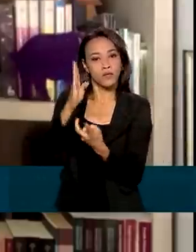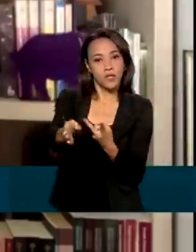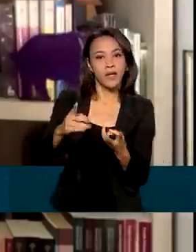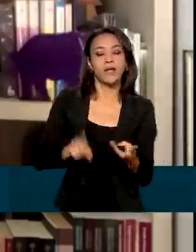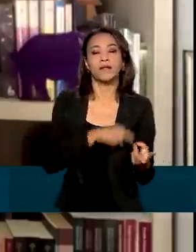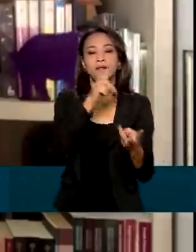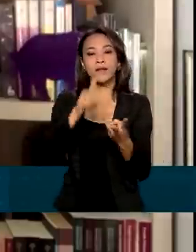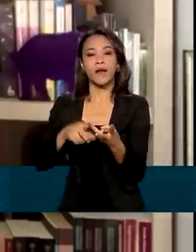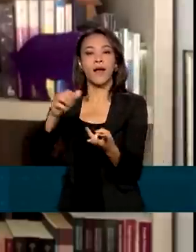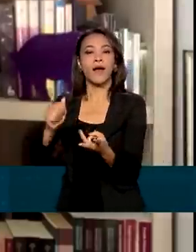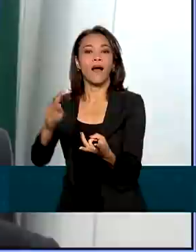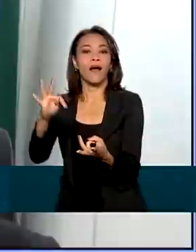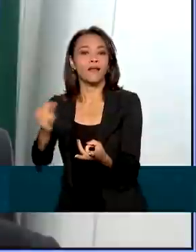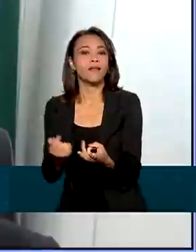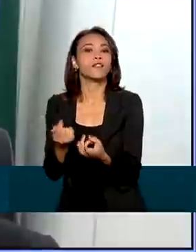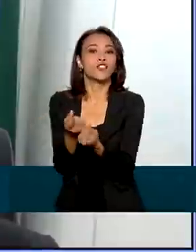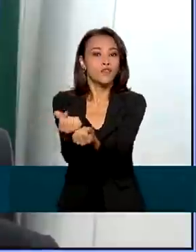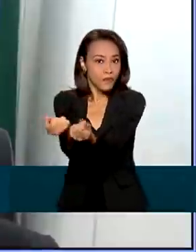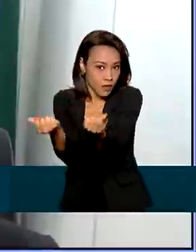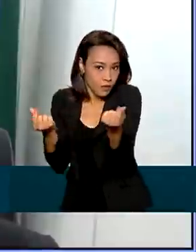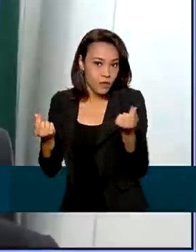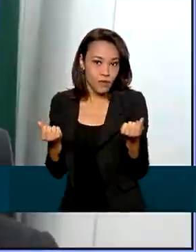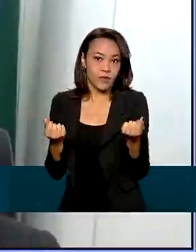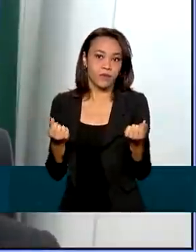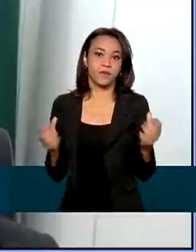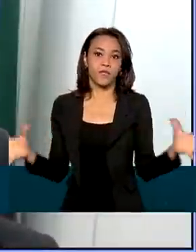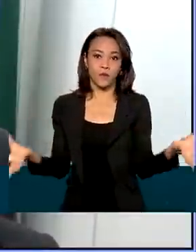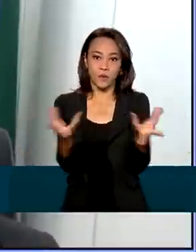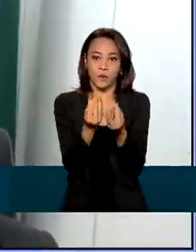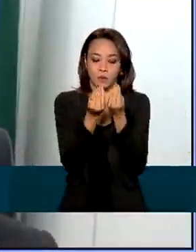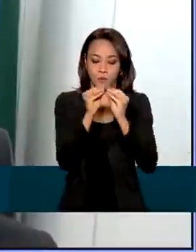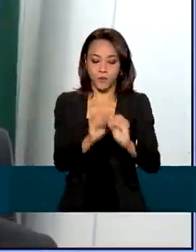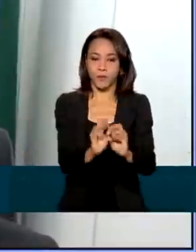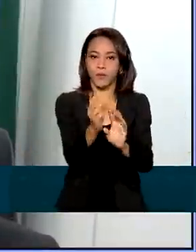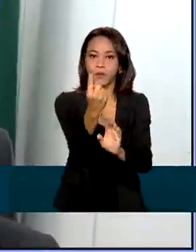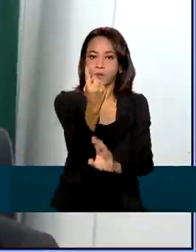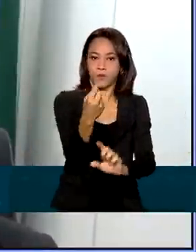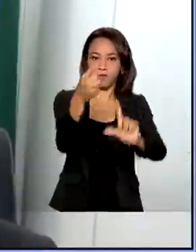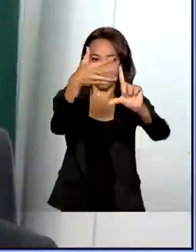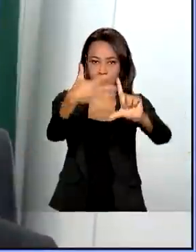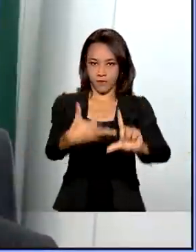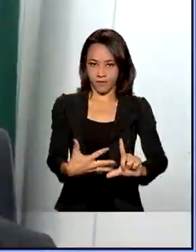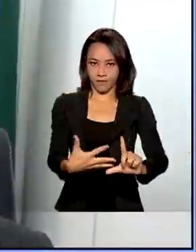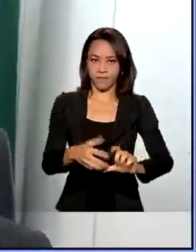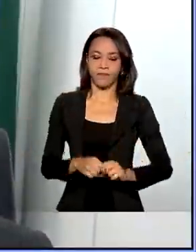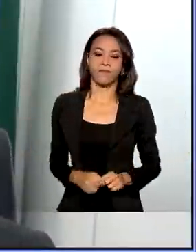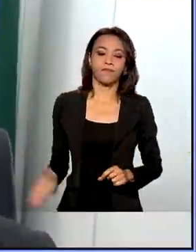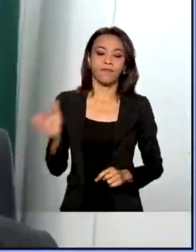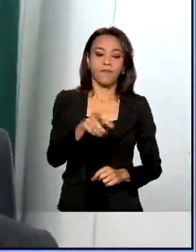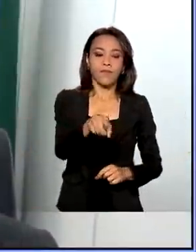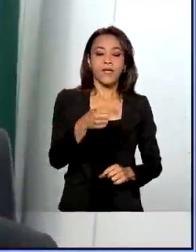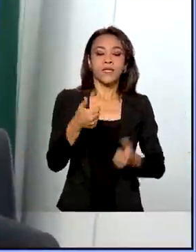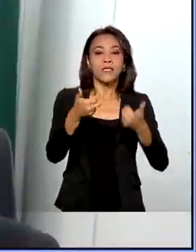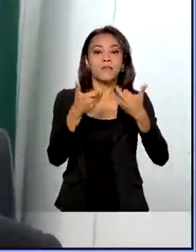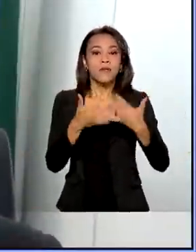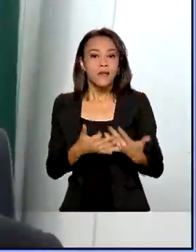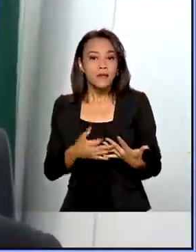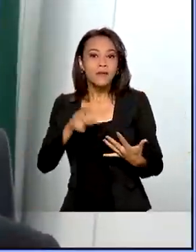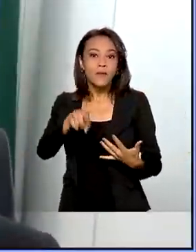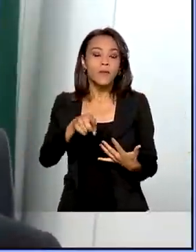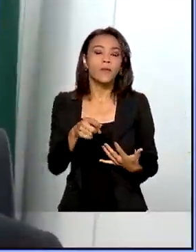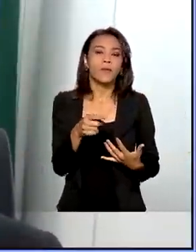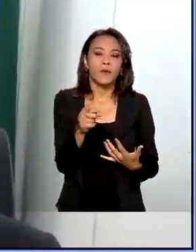preços e contratos. Aqui estamos falando de aumentar o nível de maturidade da